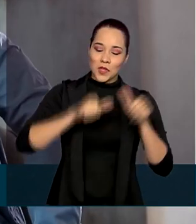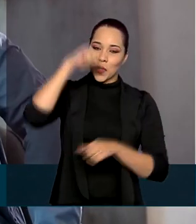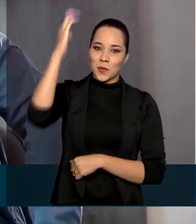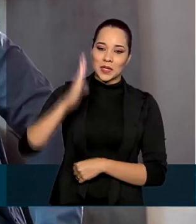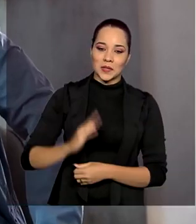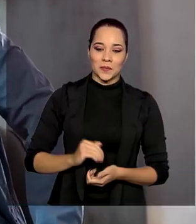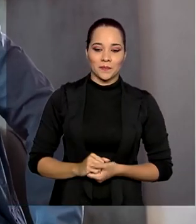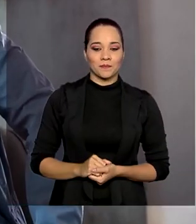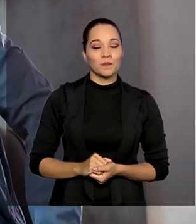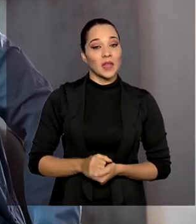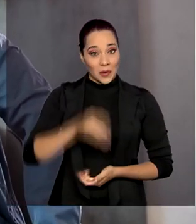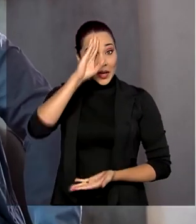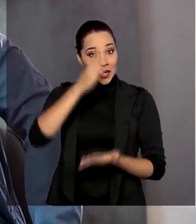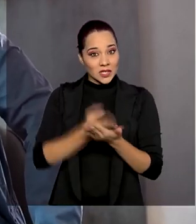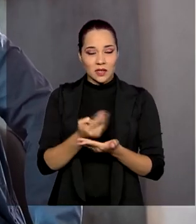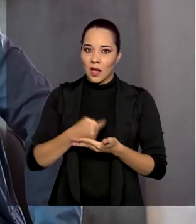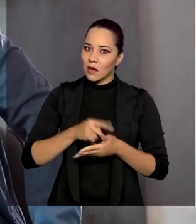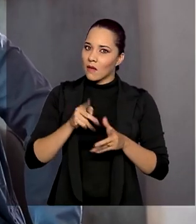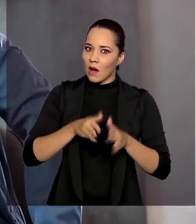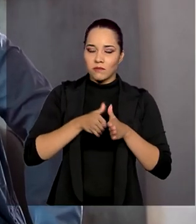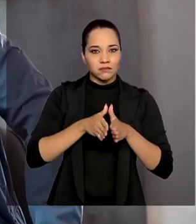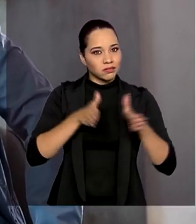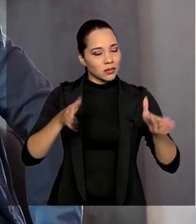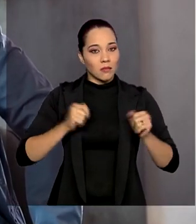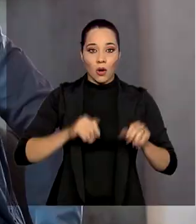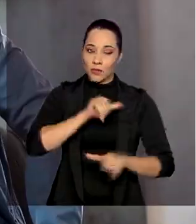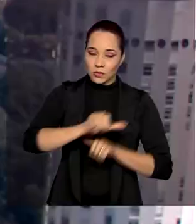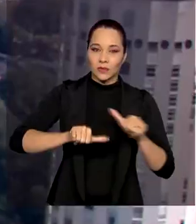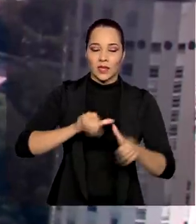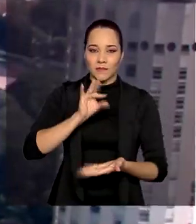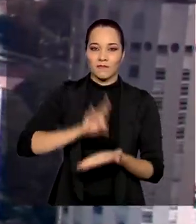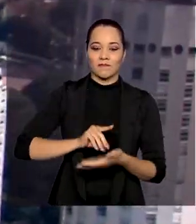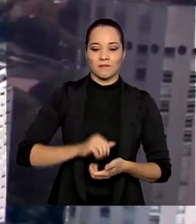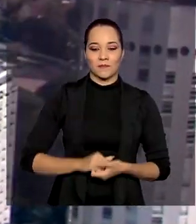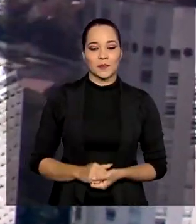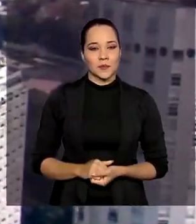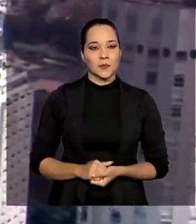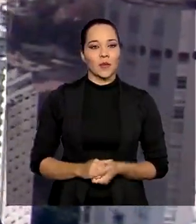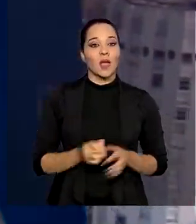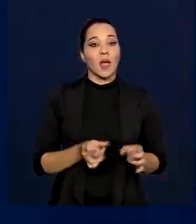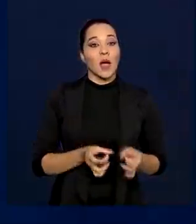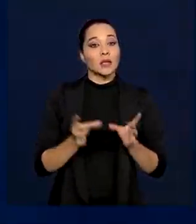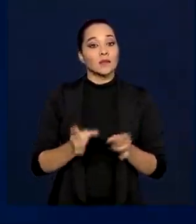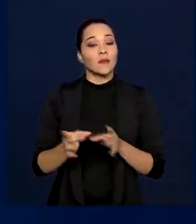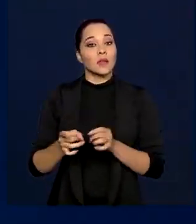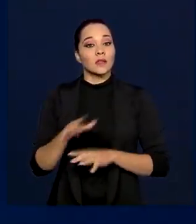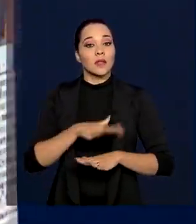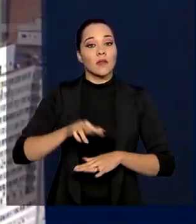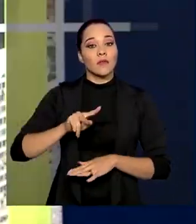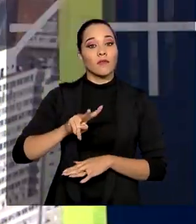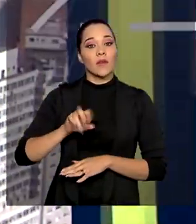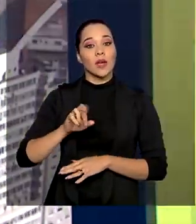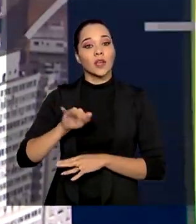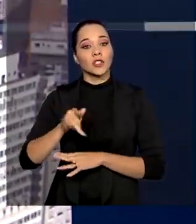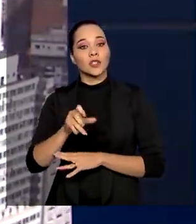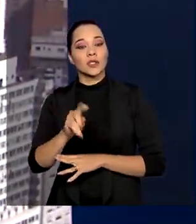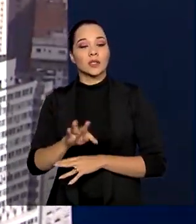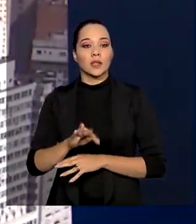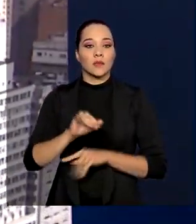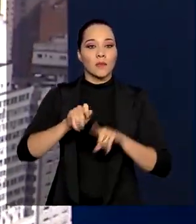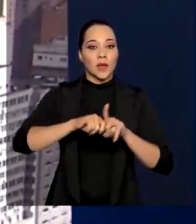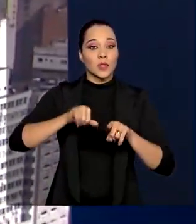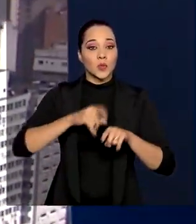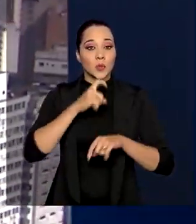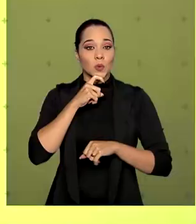Brasil. Acreditem, é um divisor de águas. Pode ser transformador. As vendas do comércio varejista em julho cresceram 5